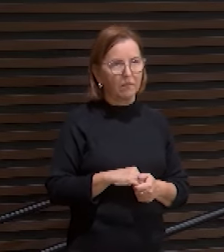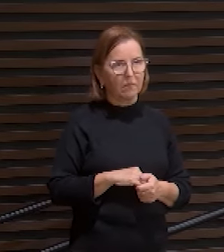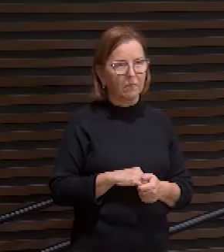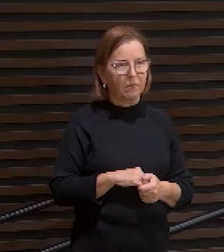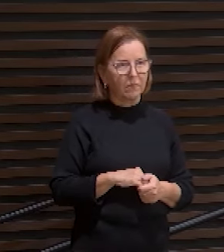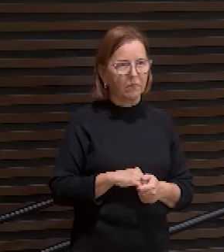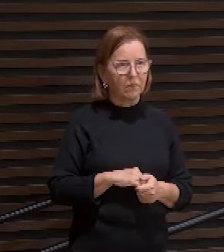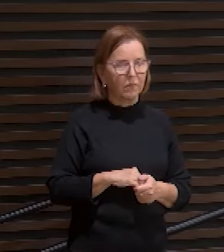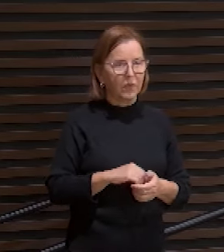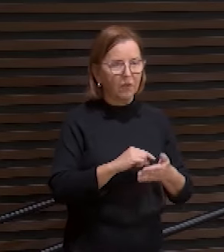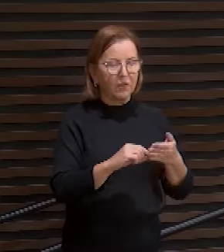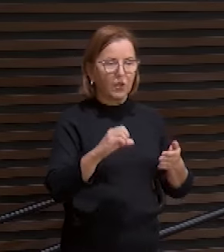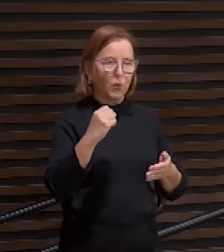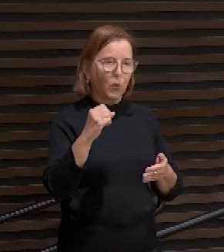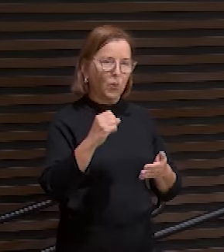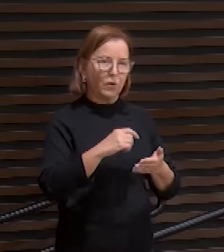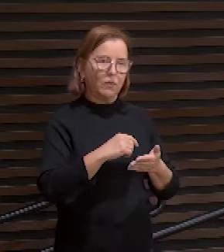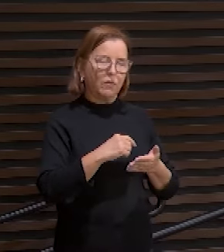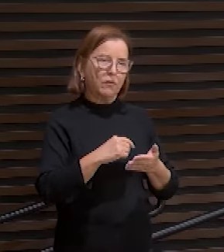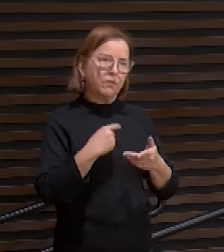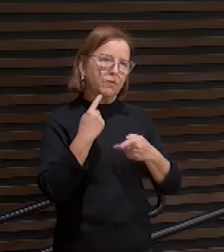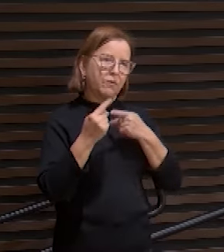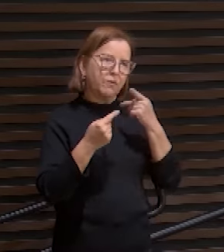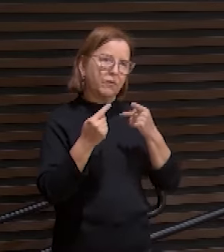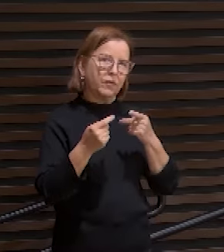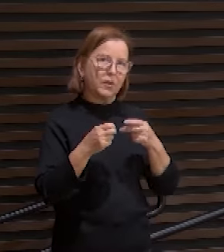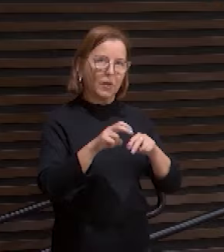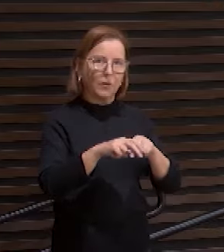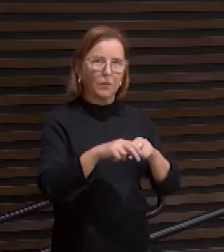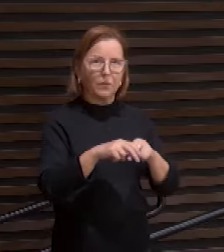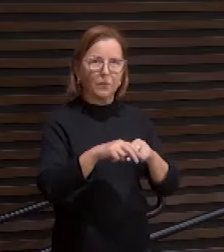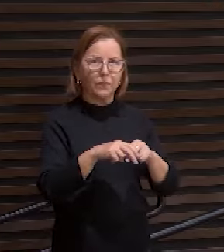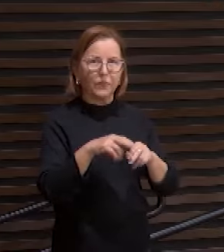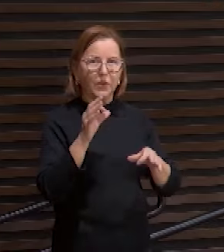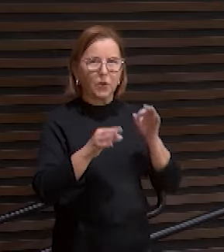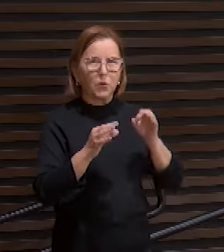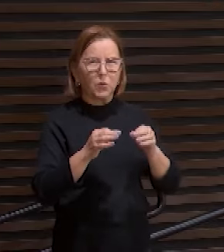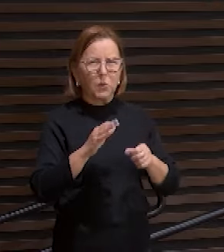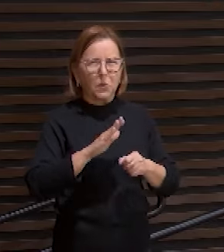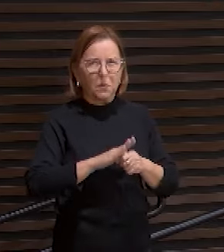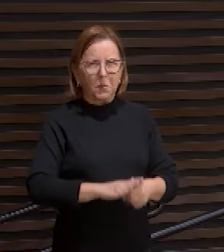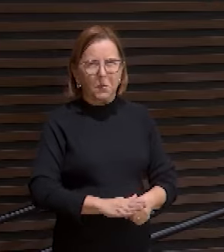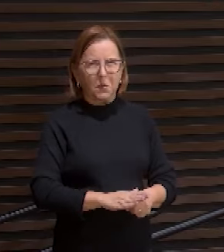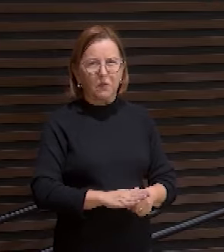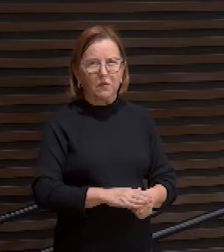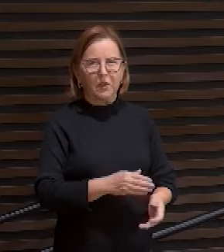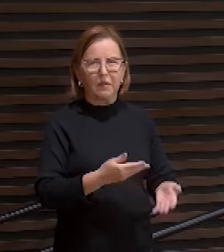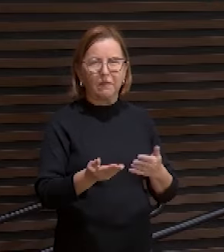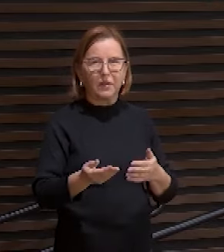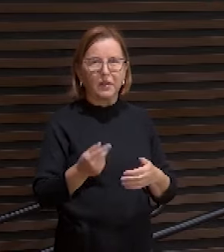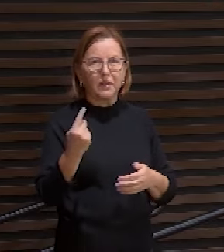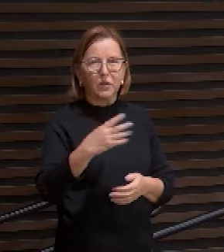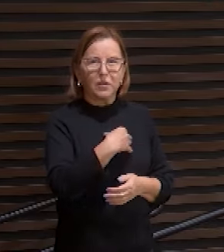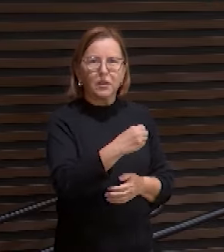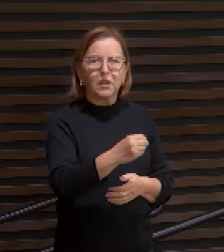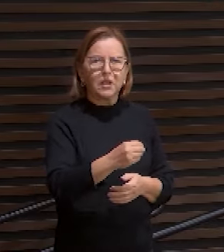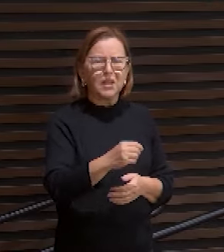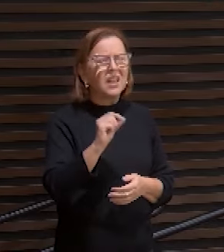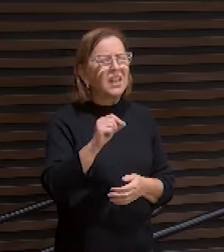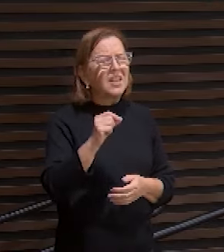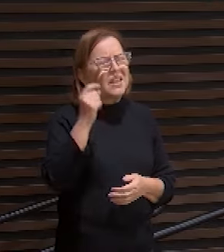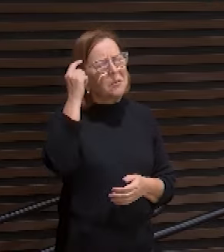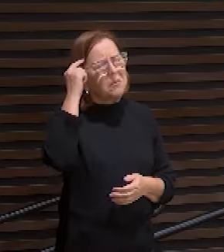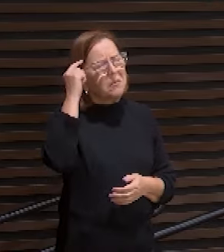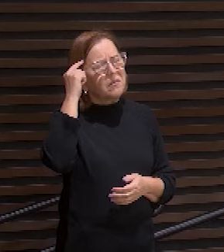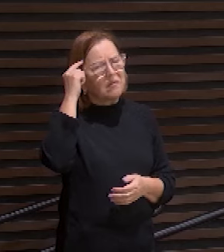e o verso 8 diz que por juízo opressor foi arrebatado e da sua linhagem quem dela cogitou